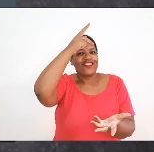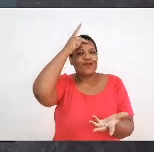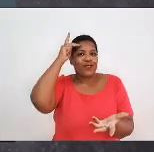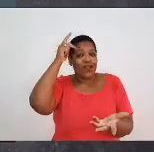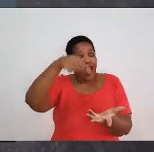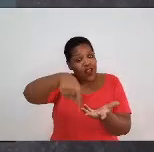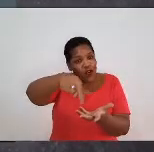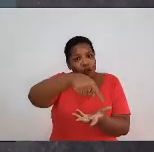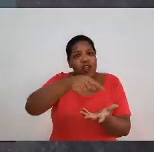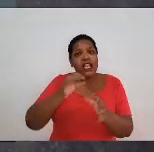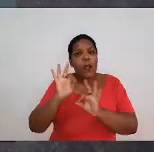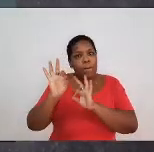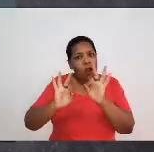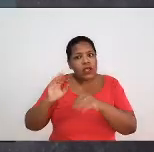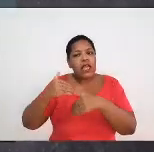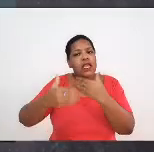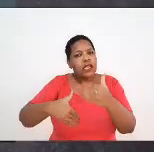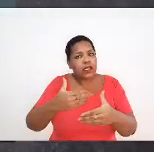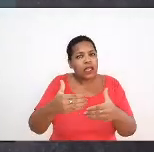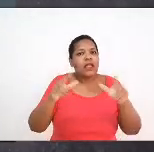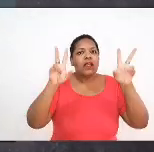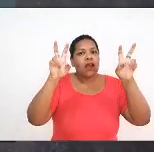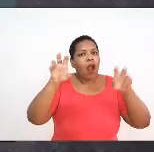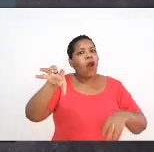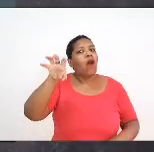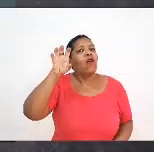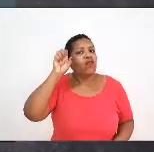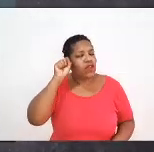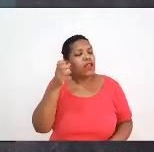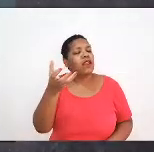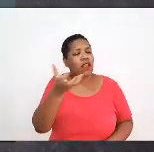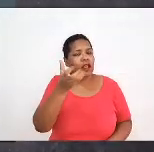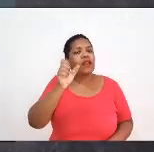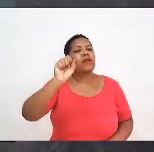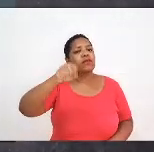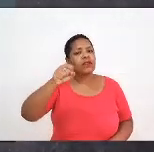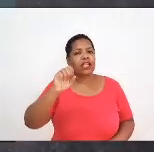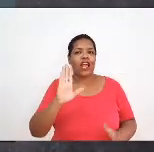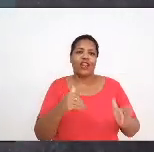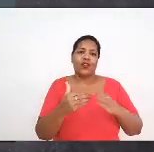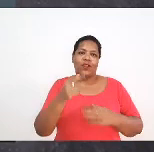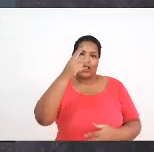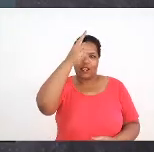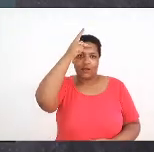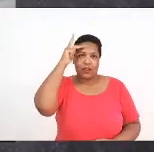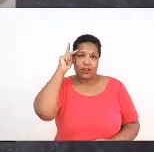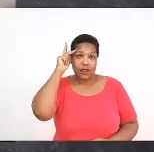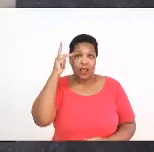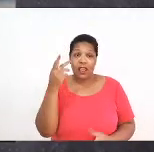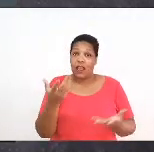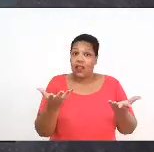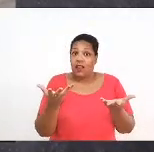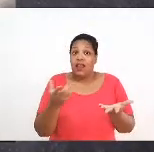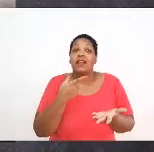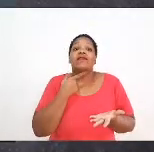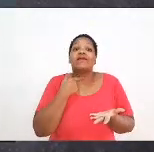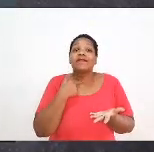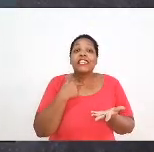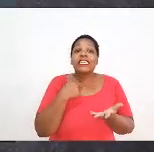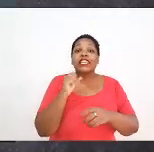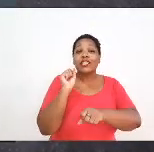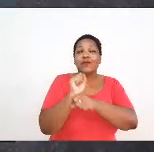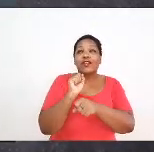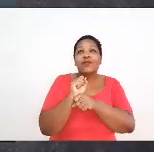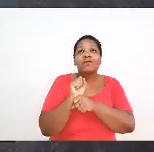nessa temática e queremos ouvir certamente a todos. Então, o que a gente espera é que, a partir da realização do seminário